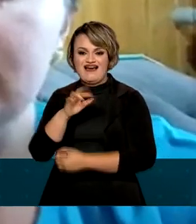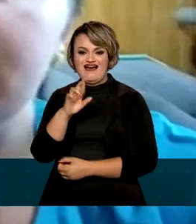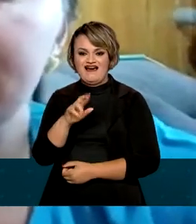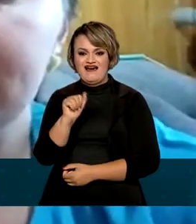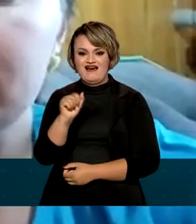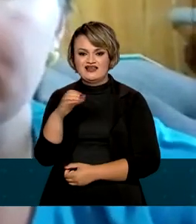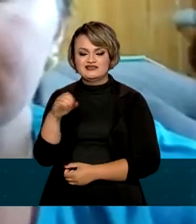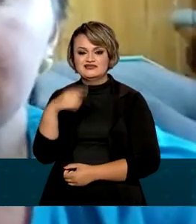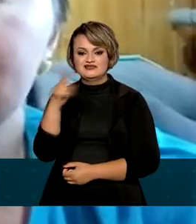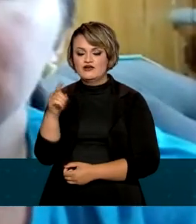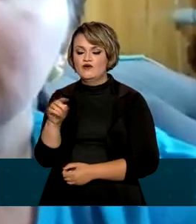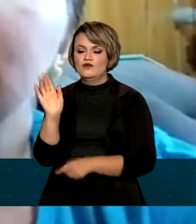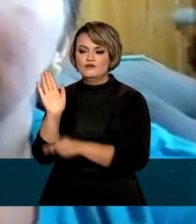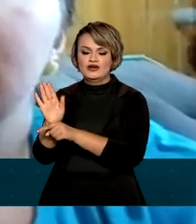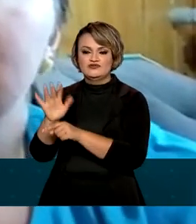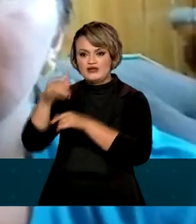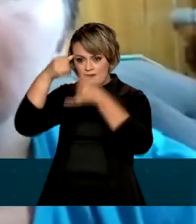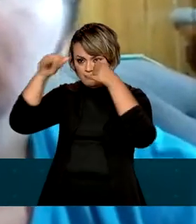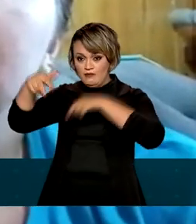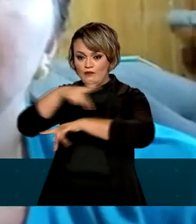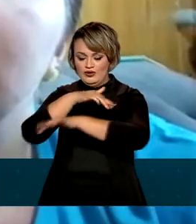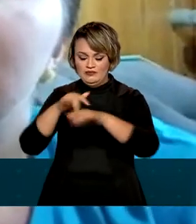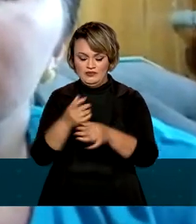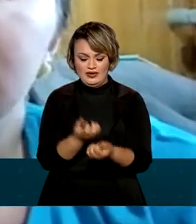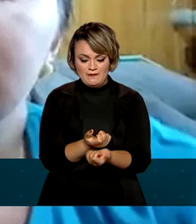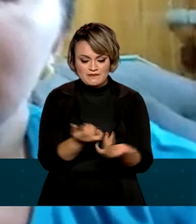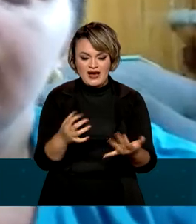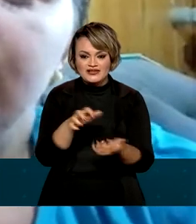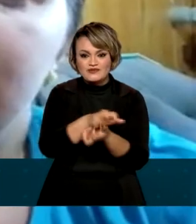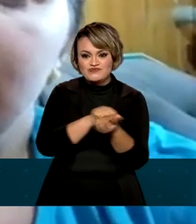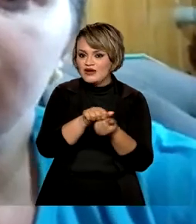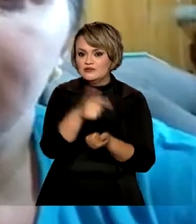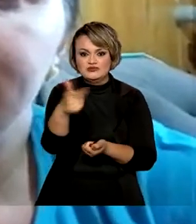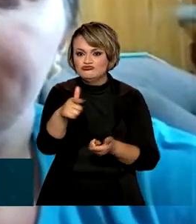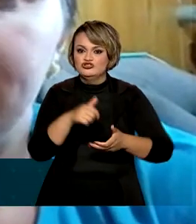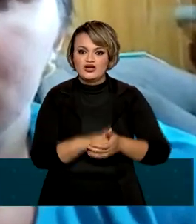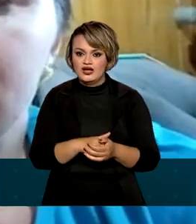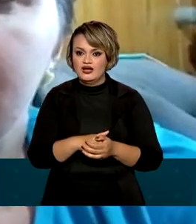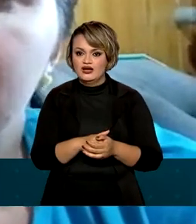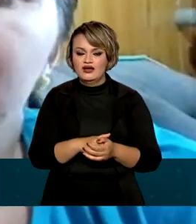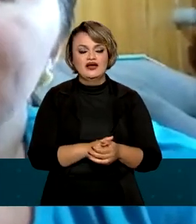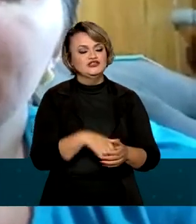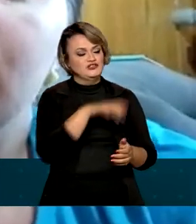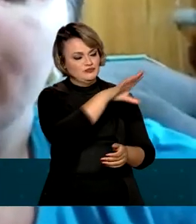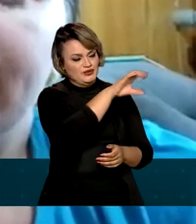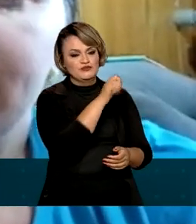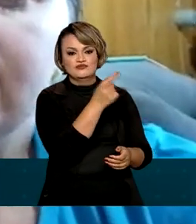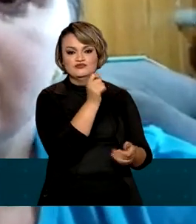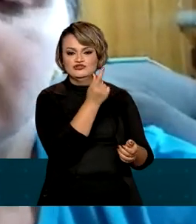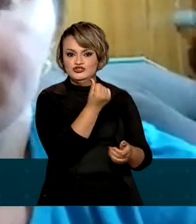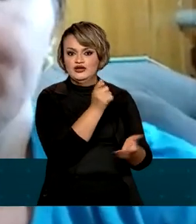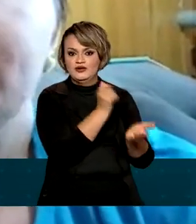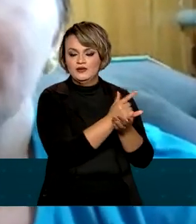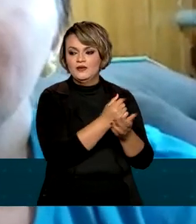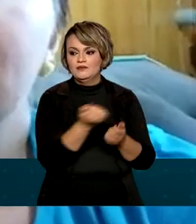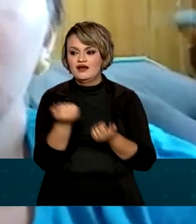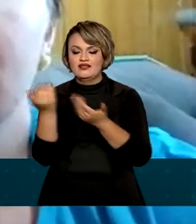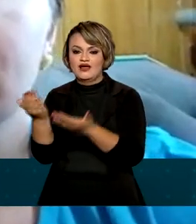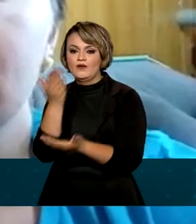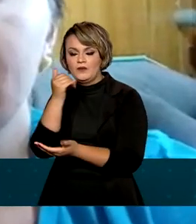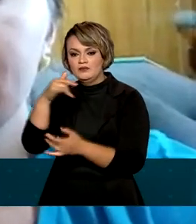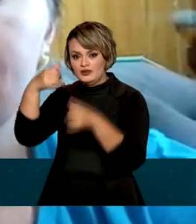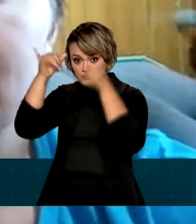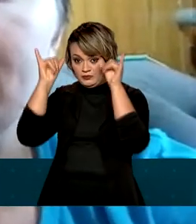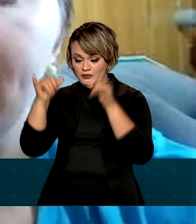depois que o pasto foi castigado pela seca. A gente teve que pegar dinheiro para comprar ração, e